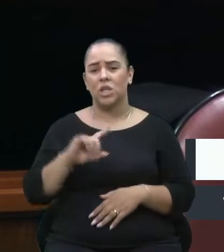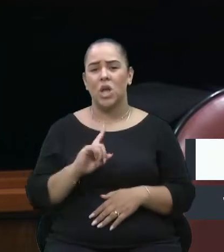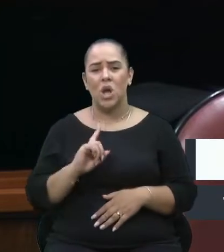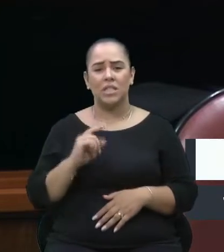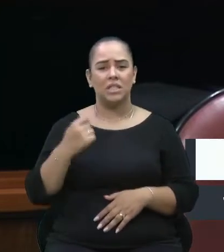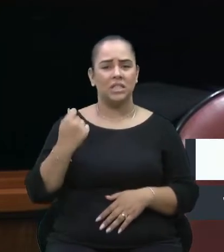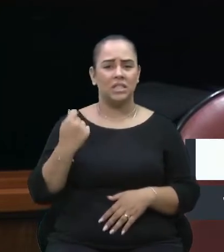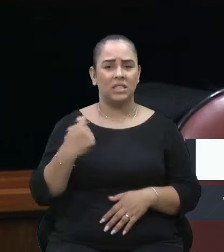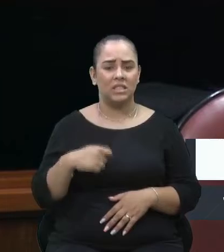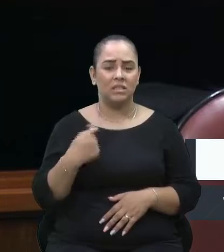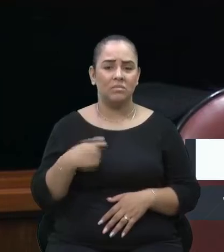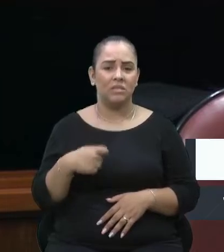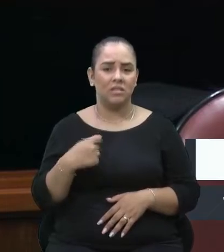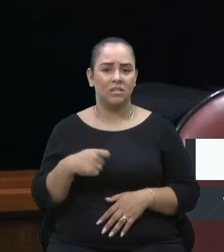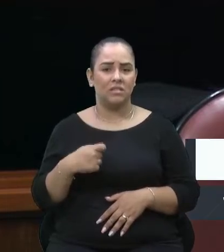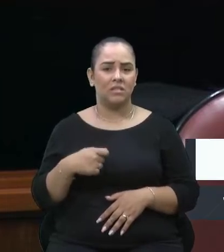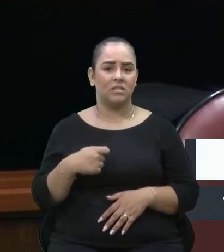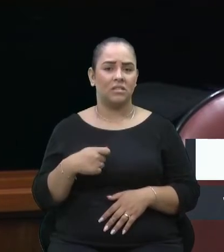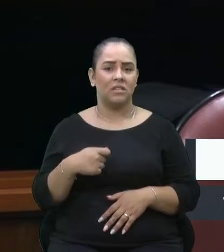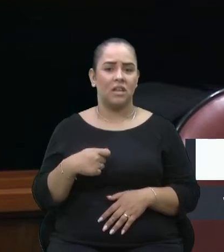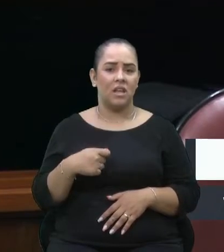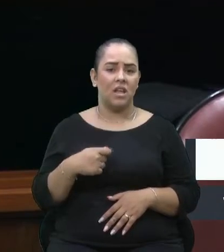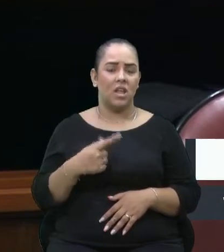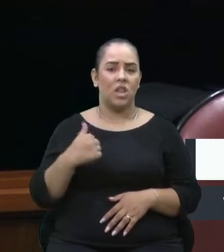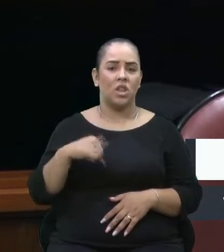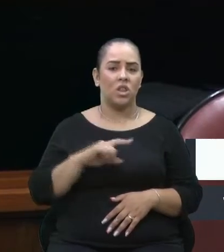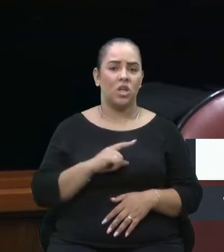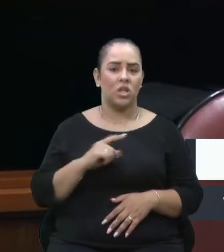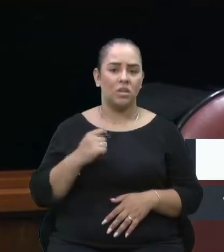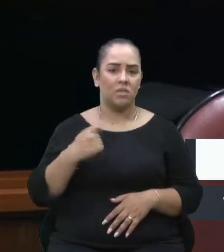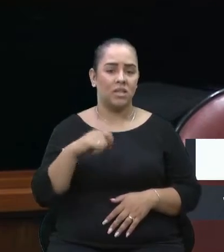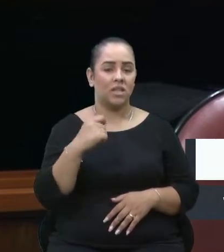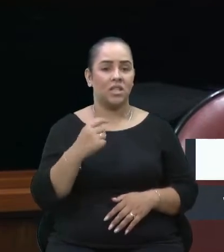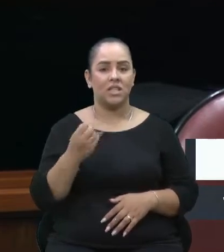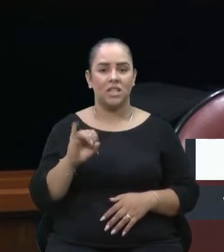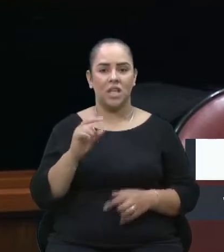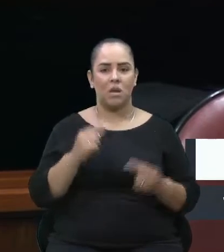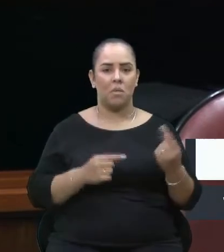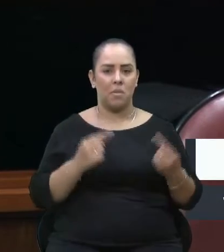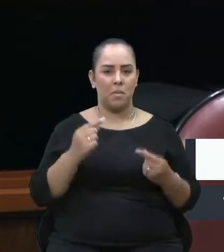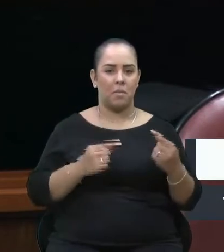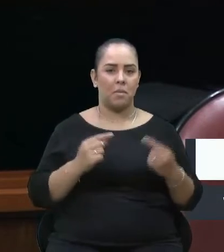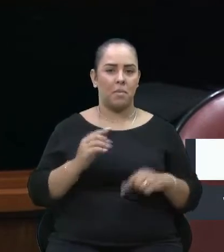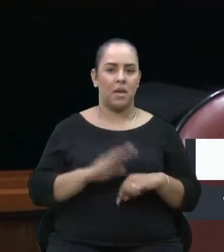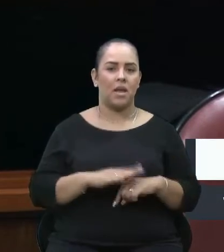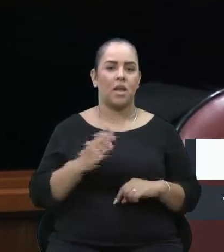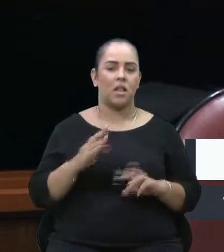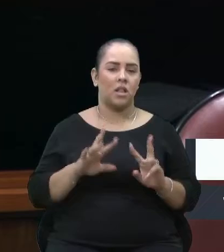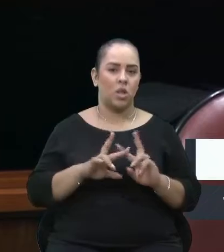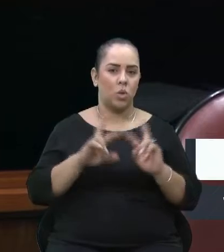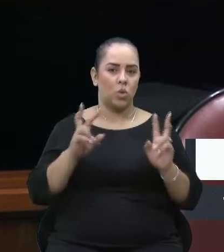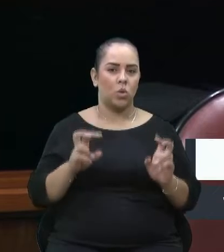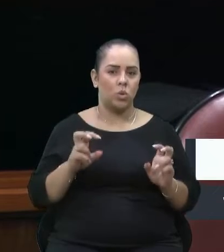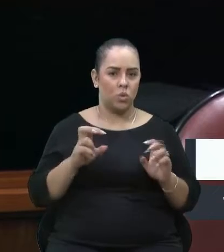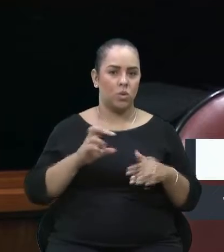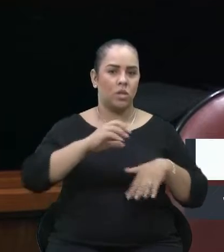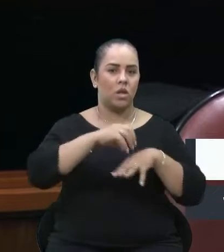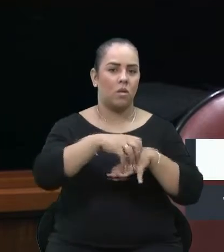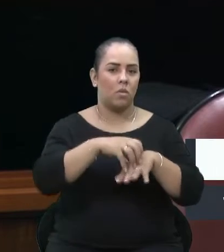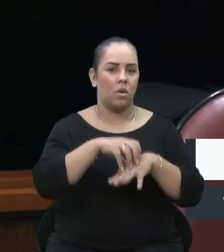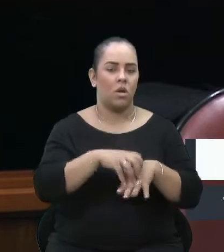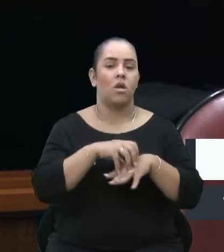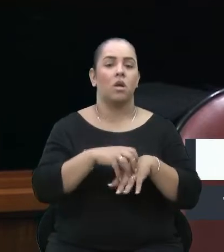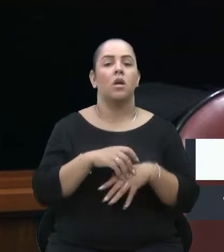precisamos, quando debater mais a questão do transporte coletivo,